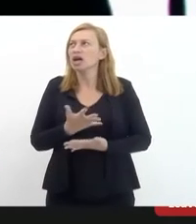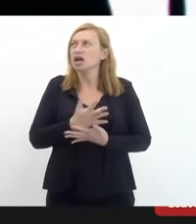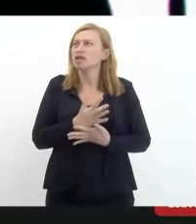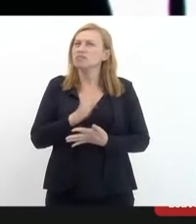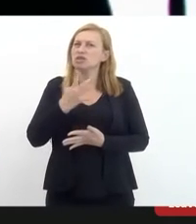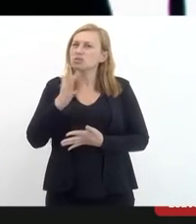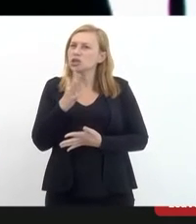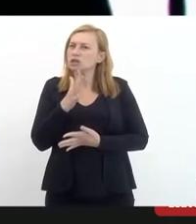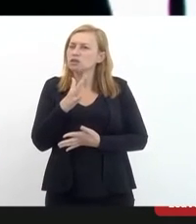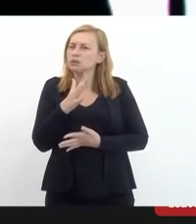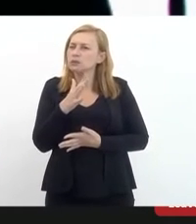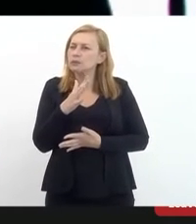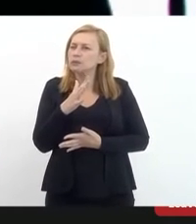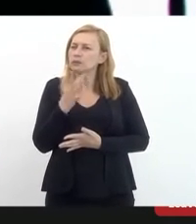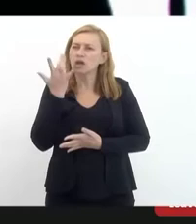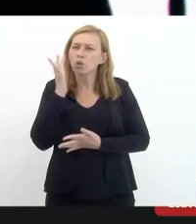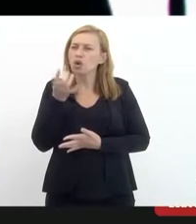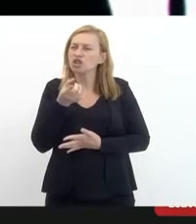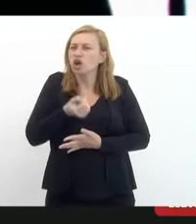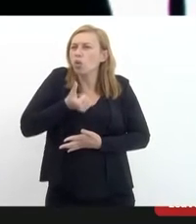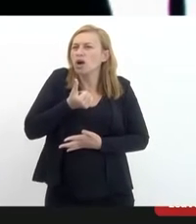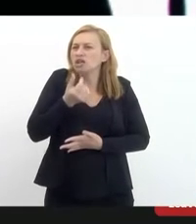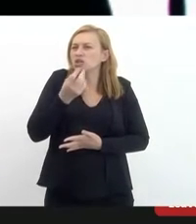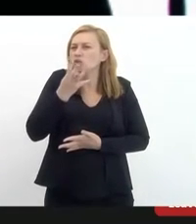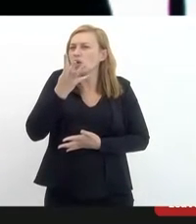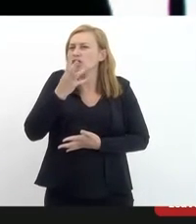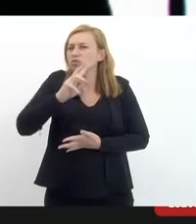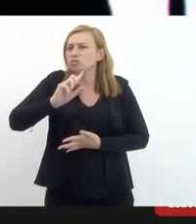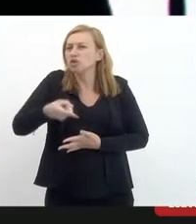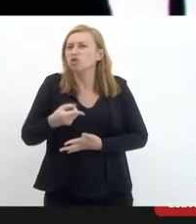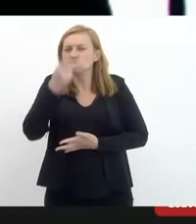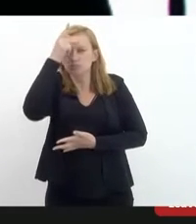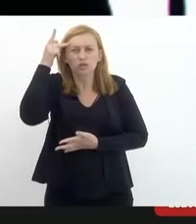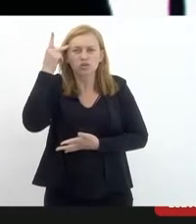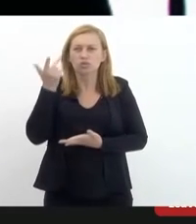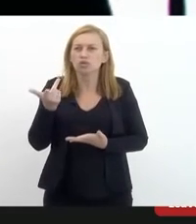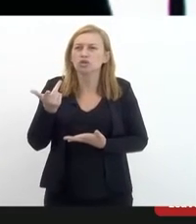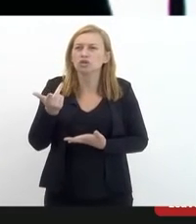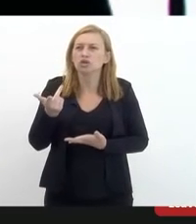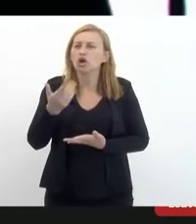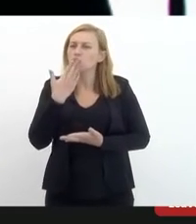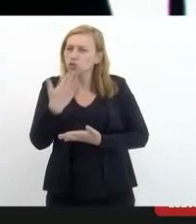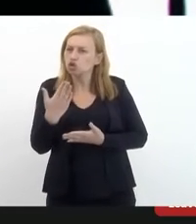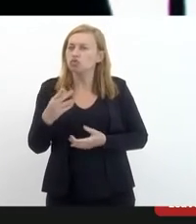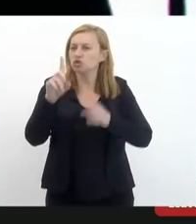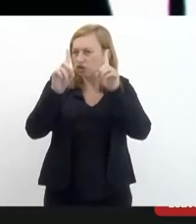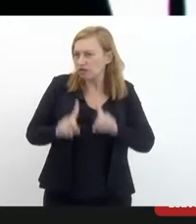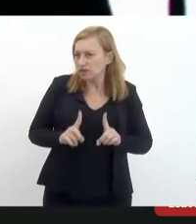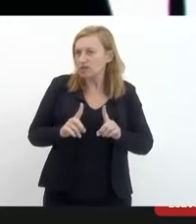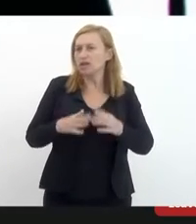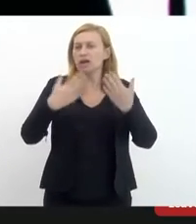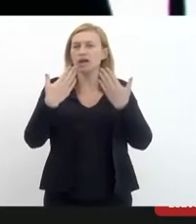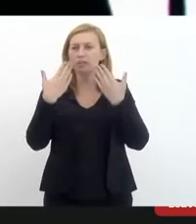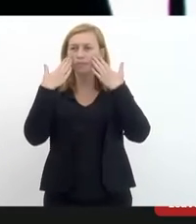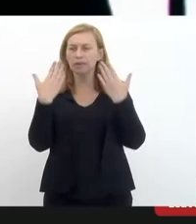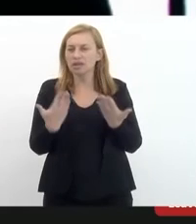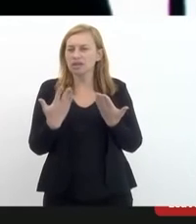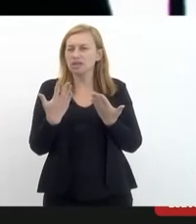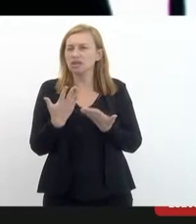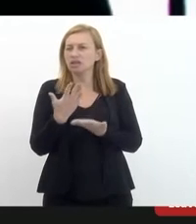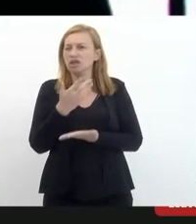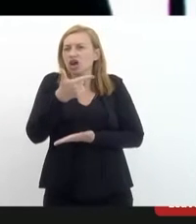aproximadamente, eu acho que são quase 4 milhões de pessoas com algum tipo de deficiência, que representa, em média,